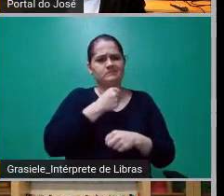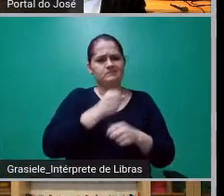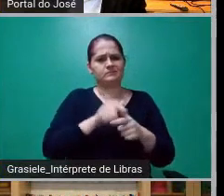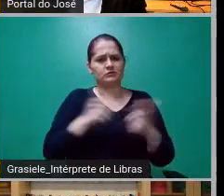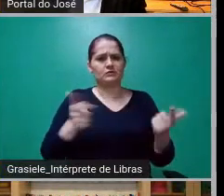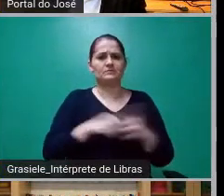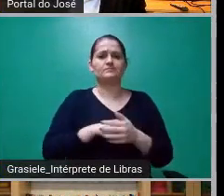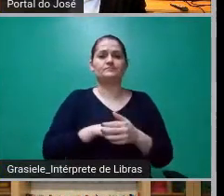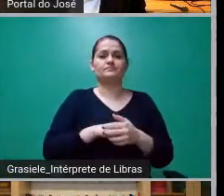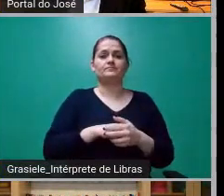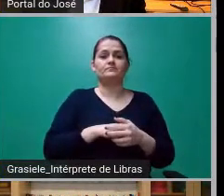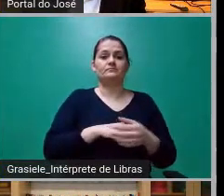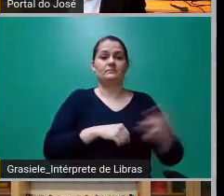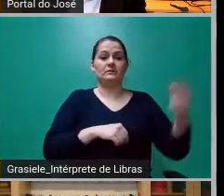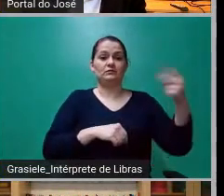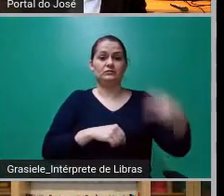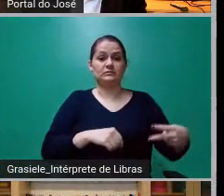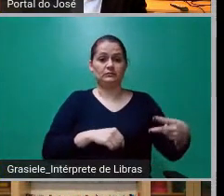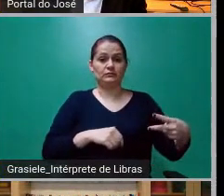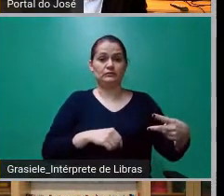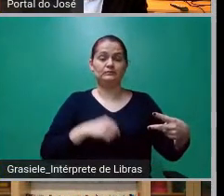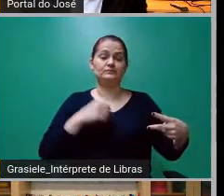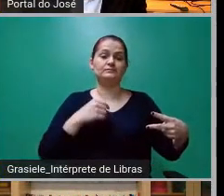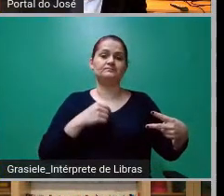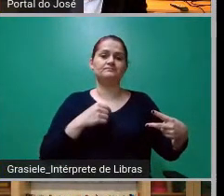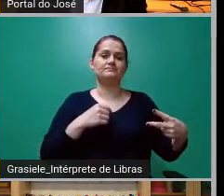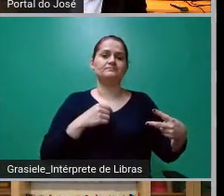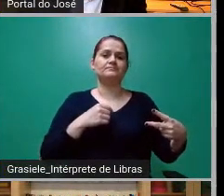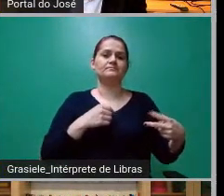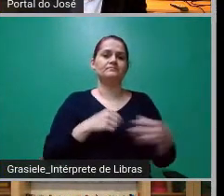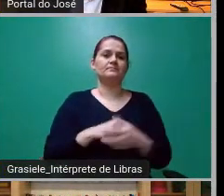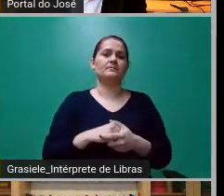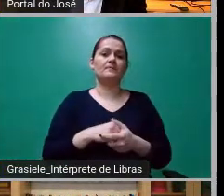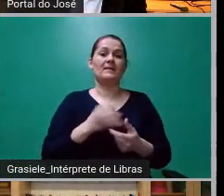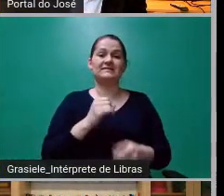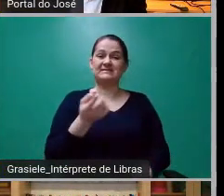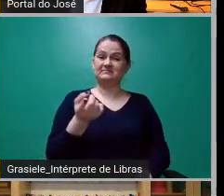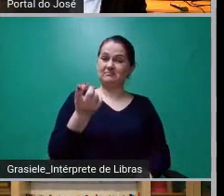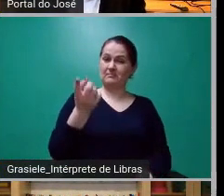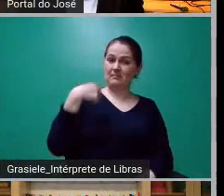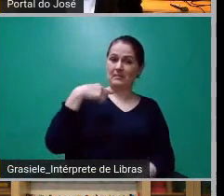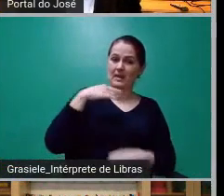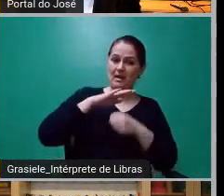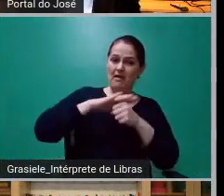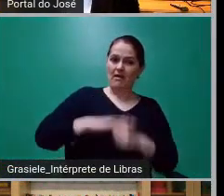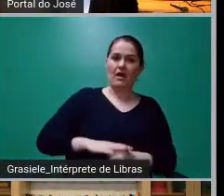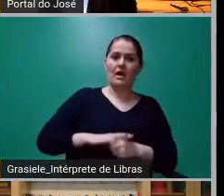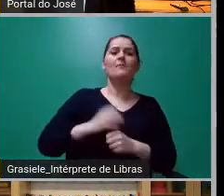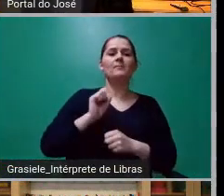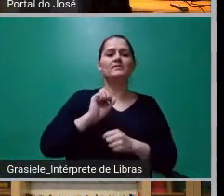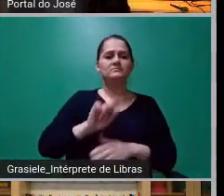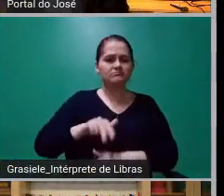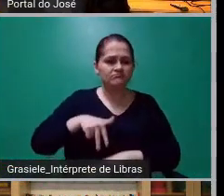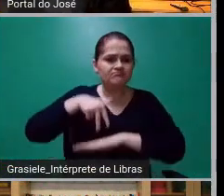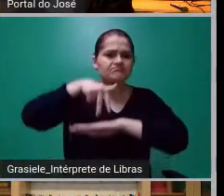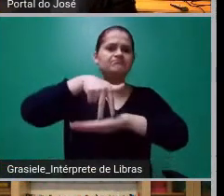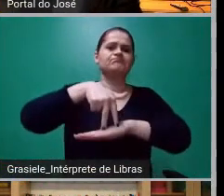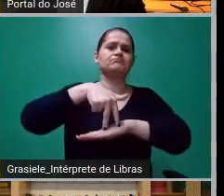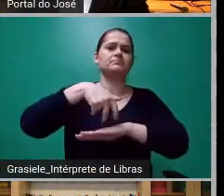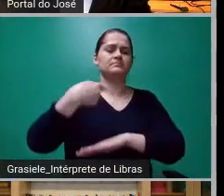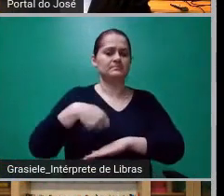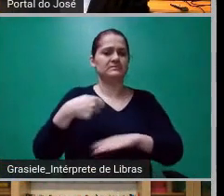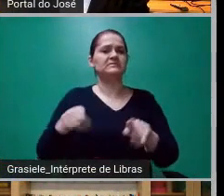de importância, na minha visão, opor-se ao arbítrio, ao autoritarismo e opressão, bem como depender os princípios expressos na